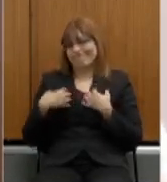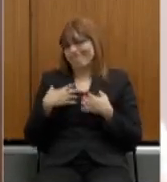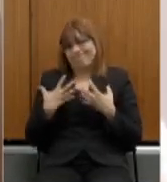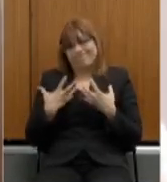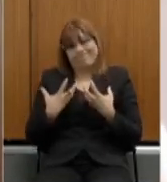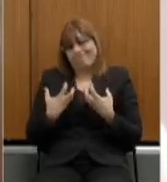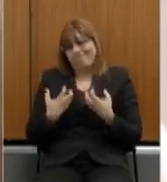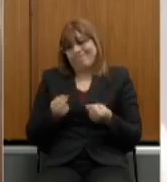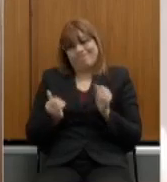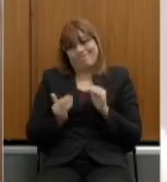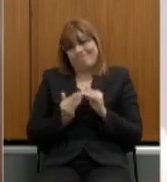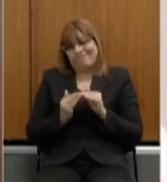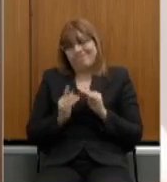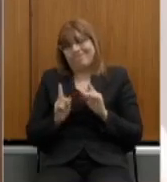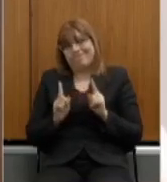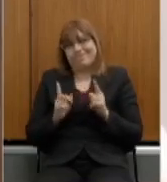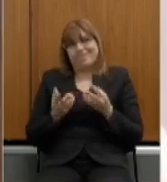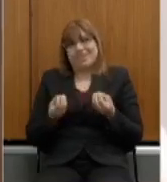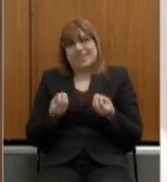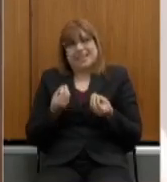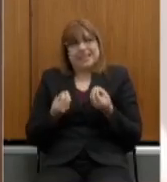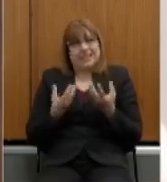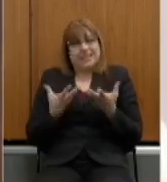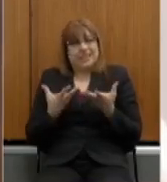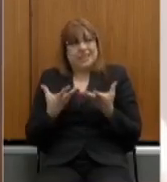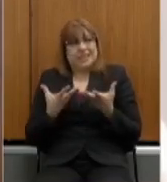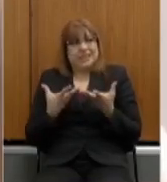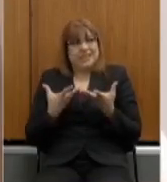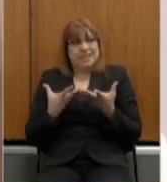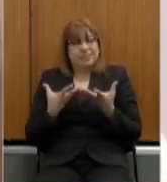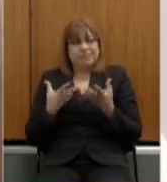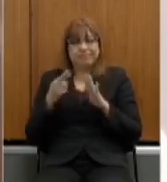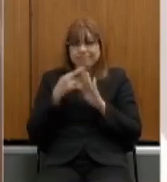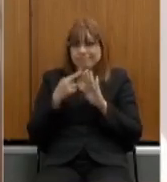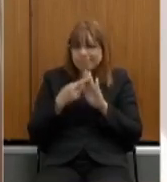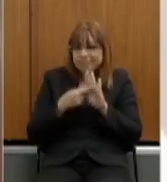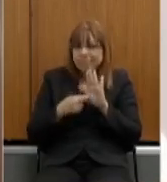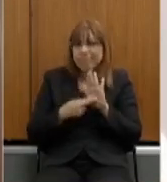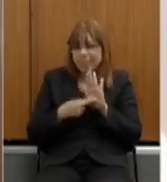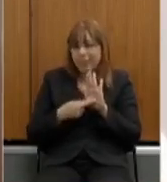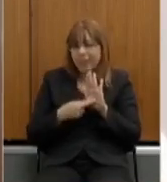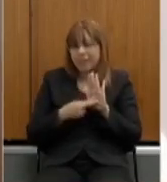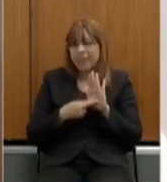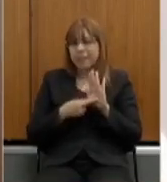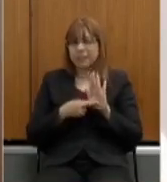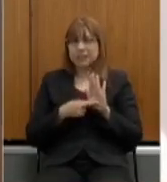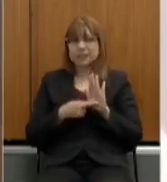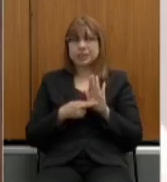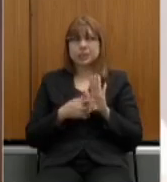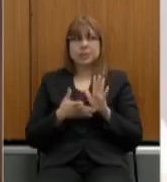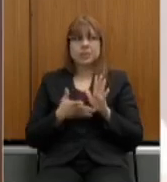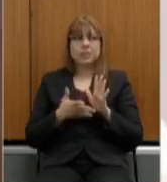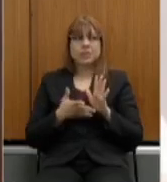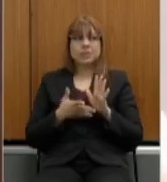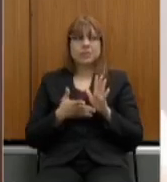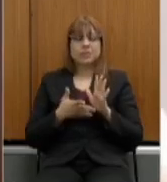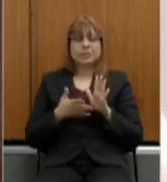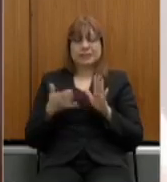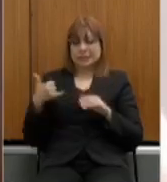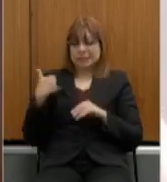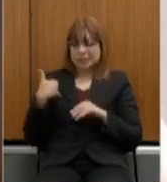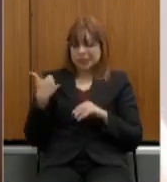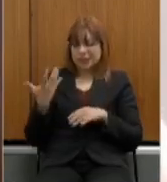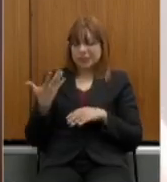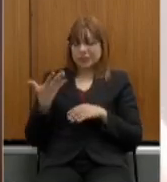possibilidade de as normas de que a idade mínima fosse